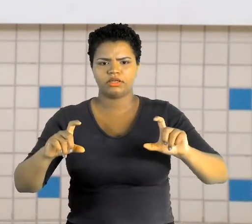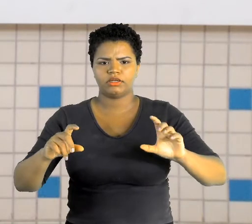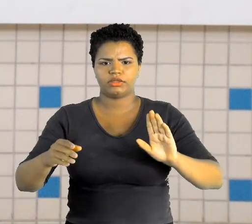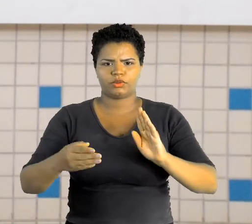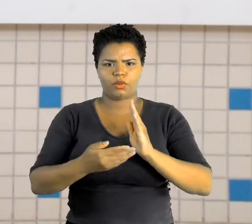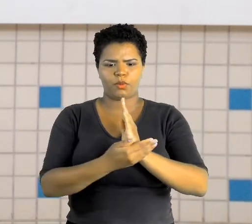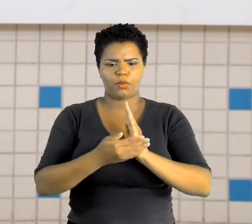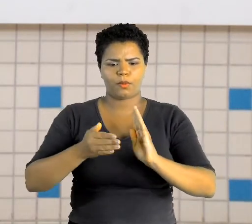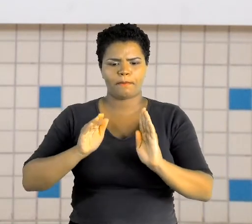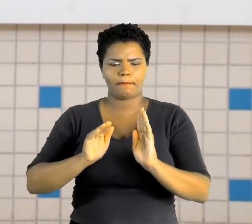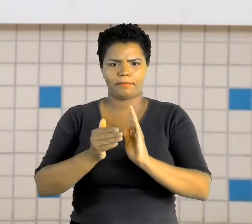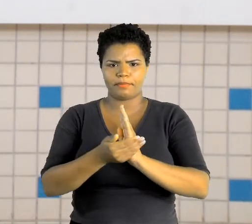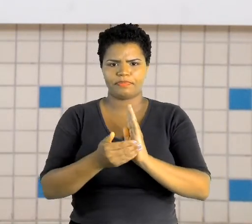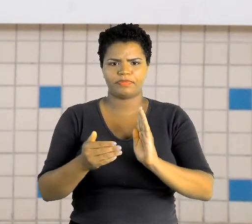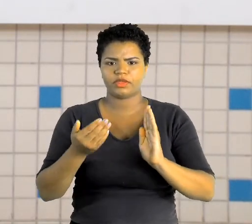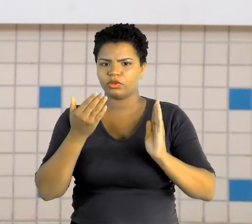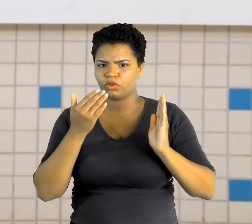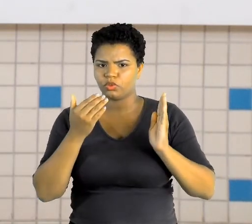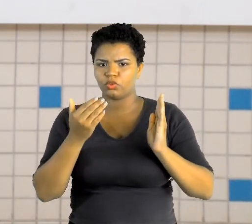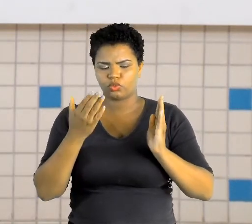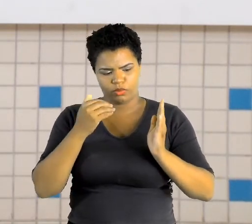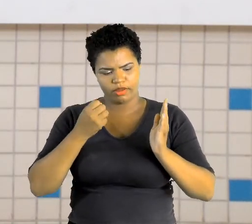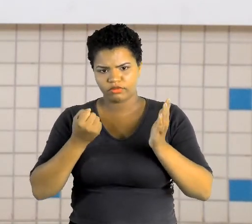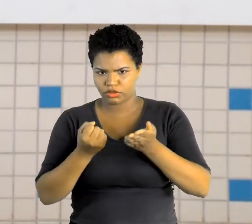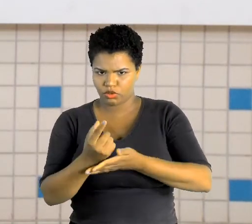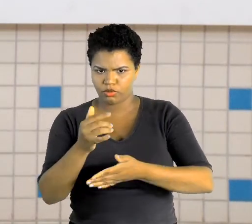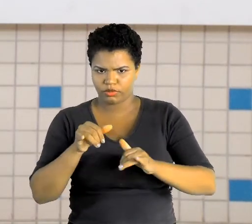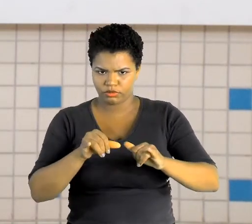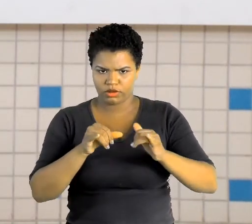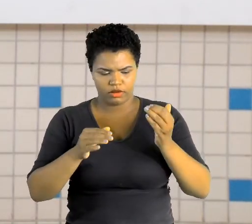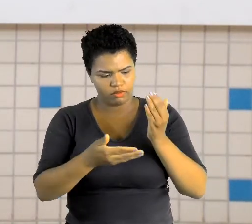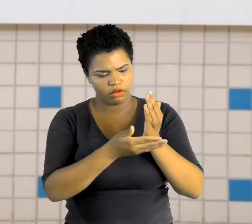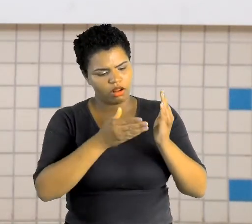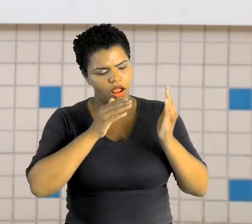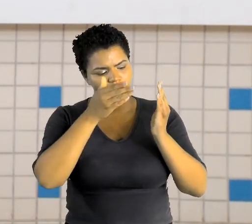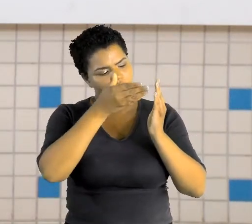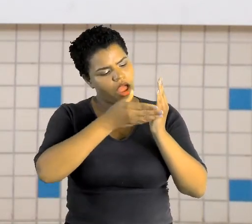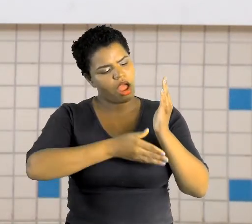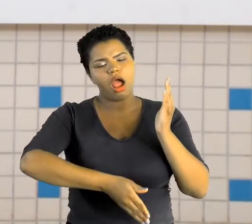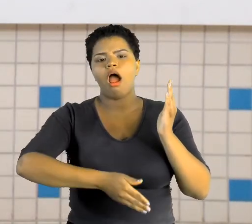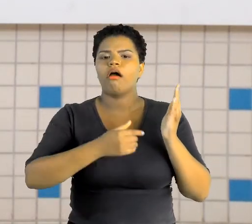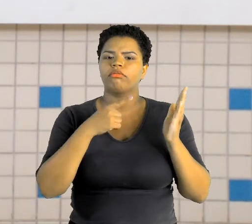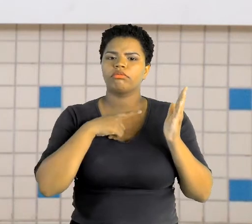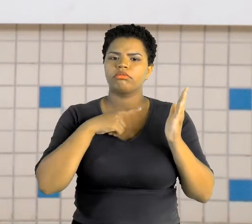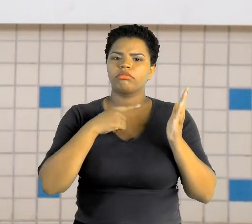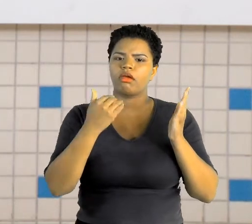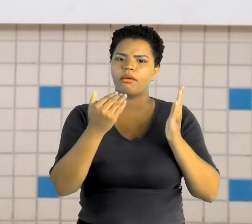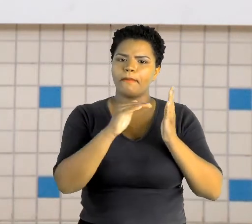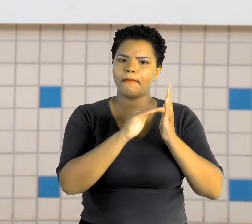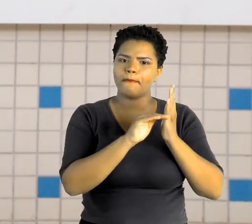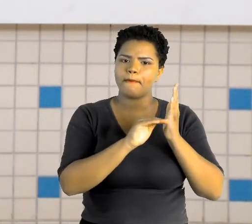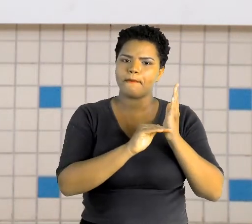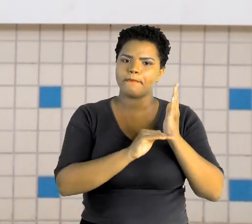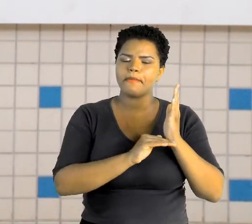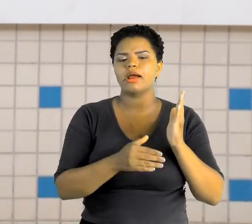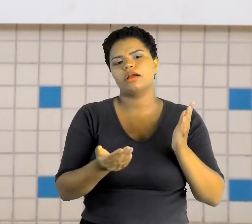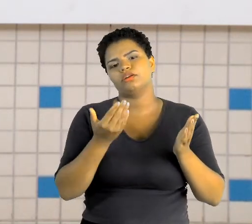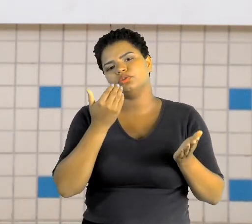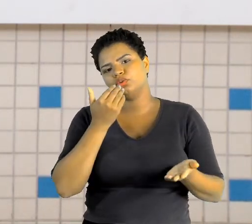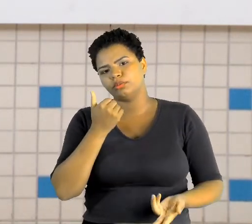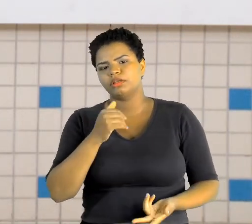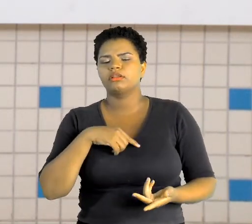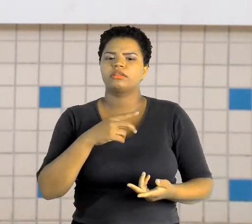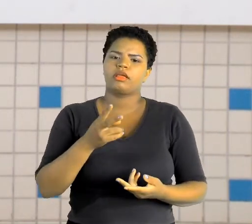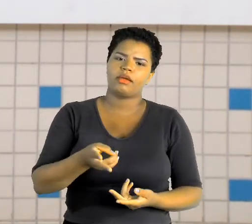supermercado, lá você vai ter a composição nutricional dos alimentos e lá você vai poder acompanhar se o alimento é rico em proteína, o